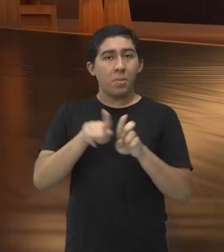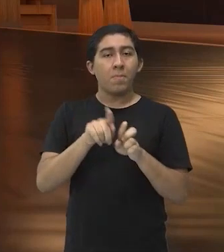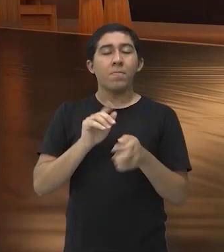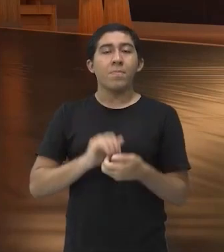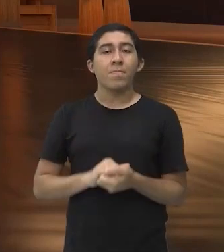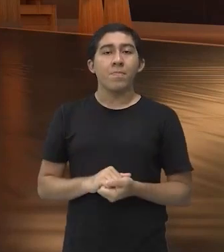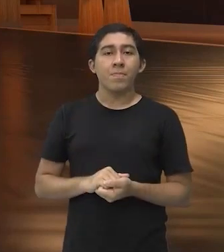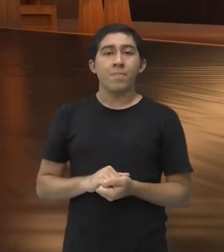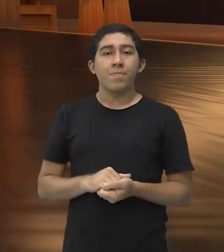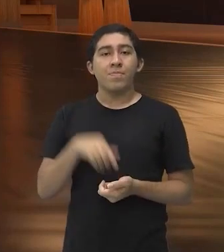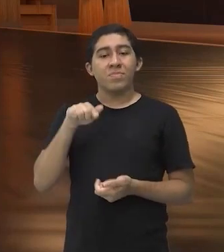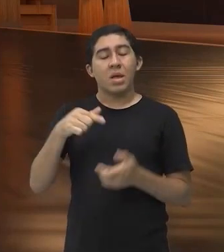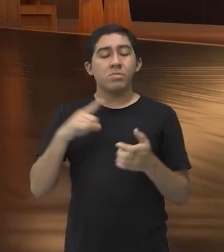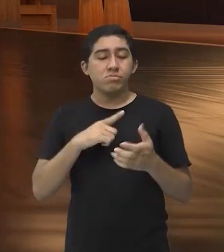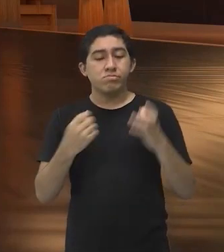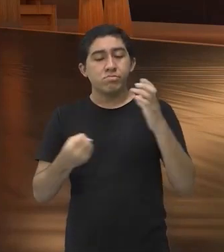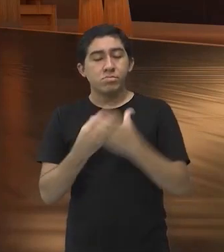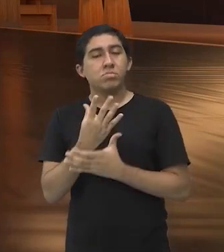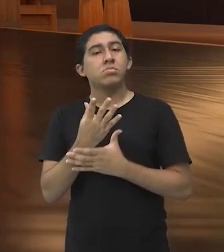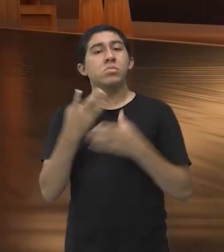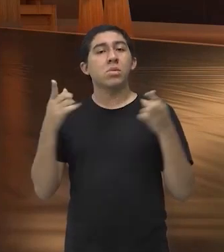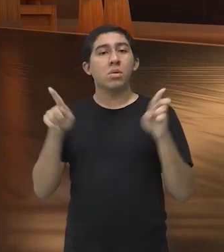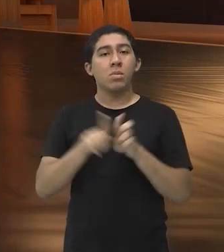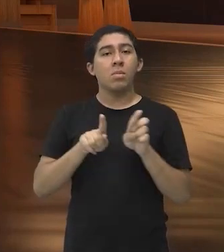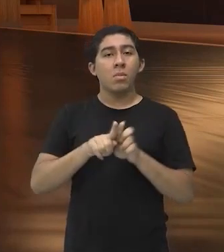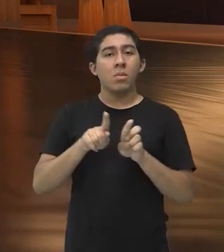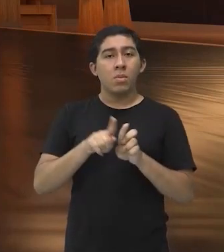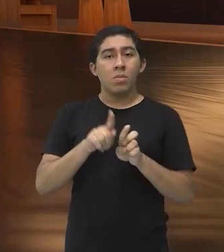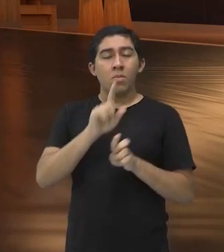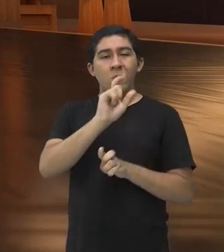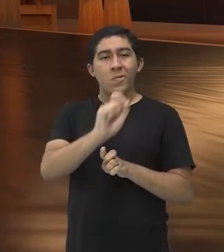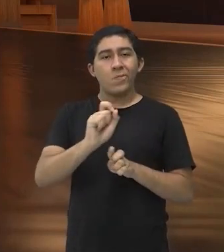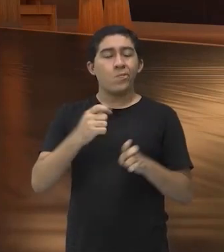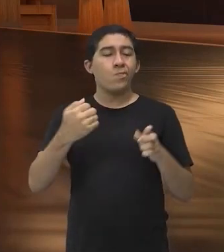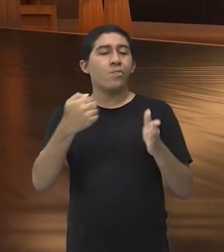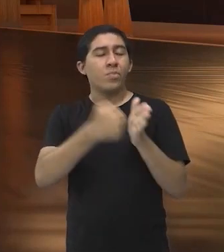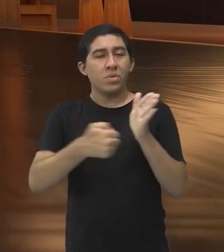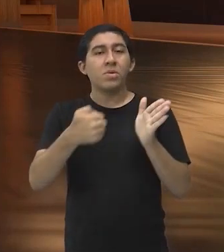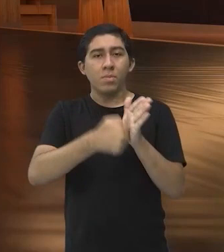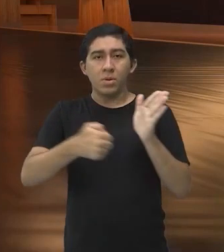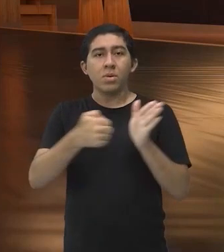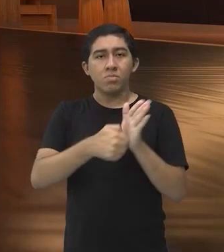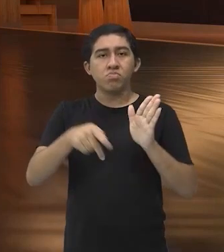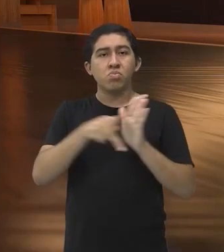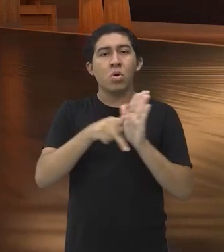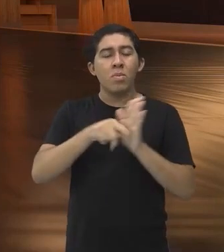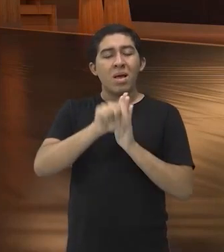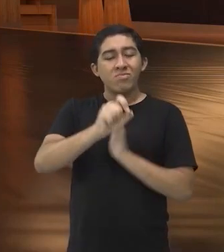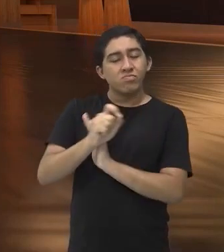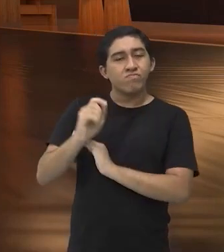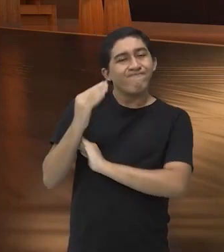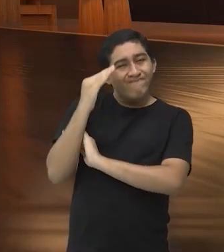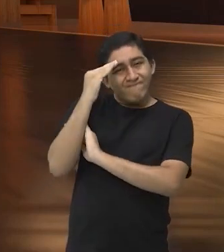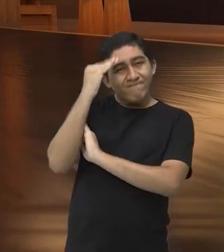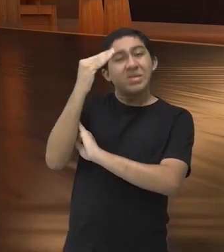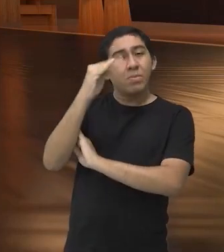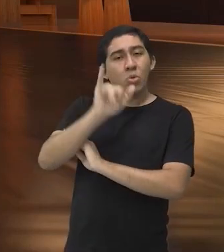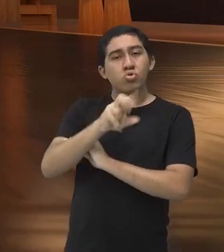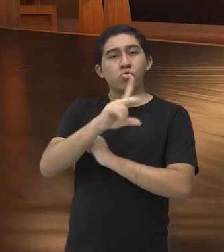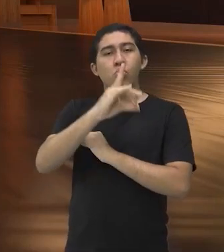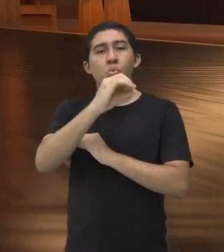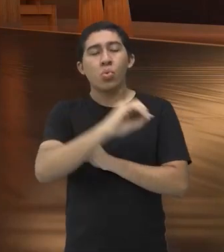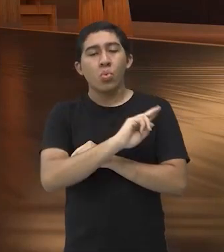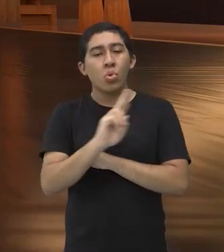ele fez aí, inclusive, né, um enfrentamento com o lendário campeão japonês de judô,